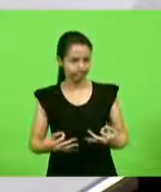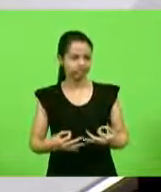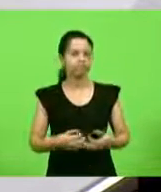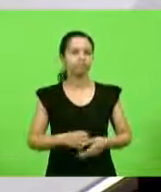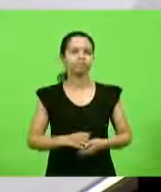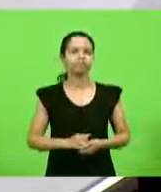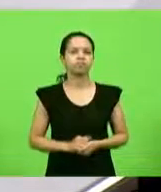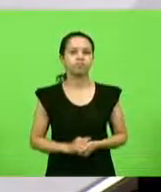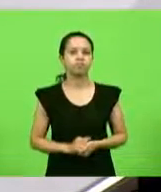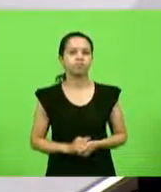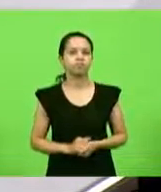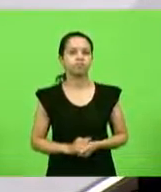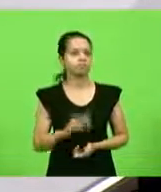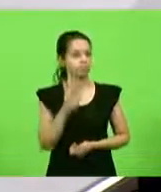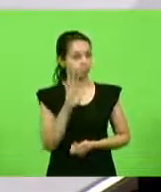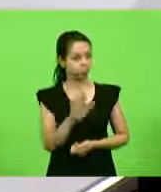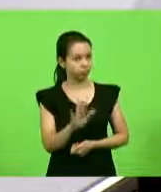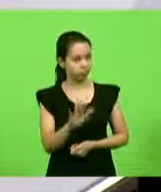mas, ao mesmo tempo,